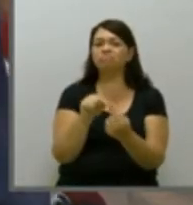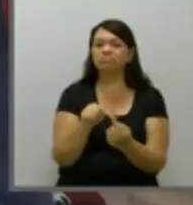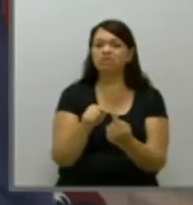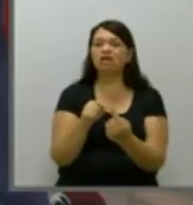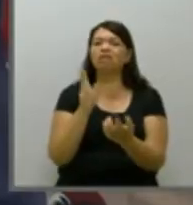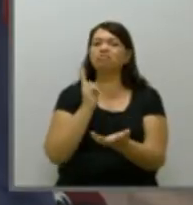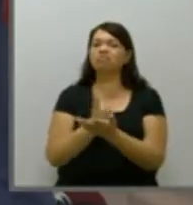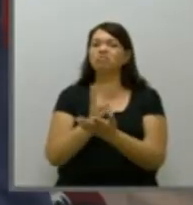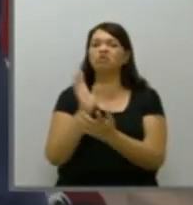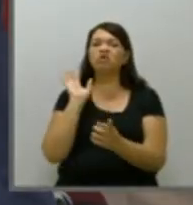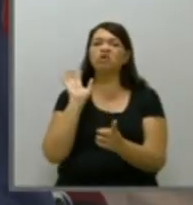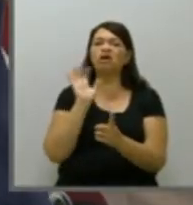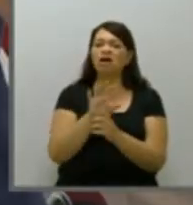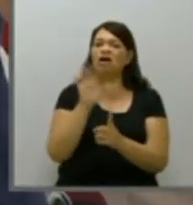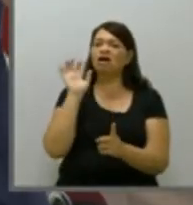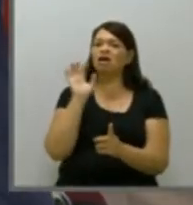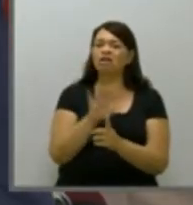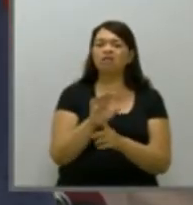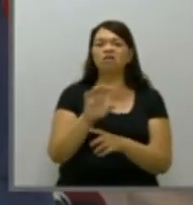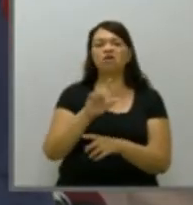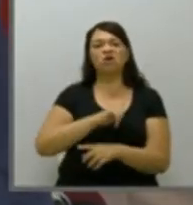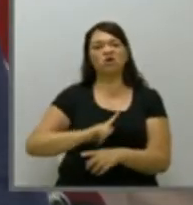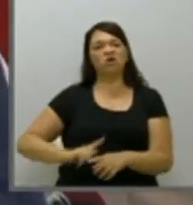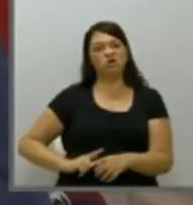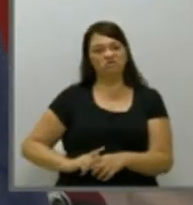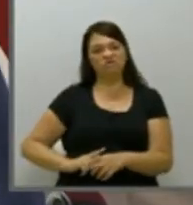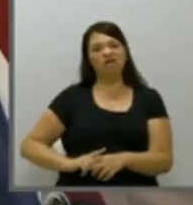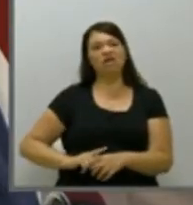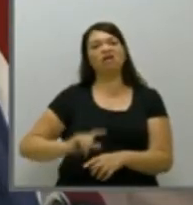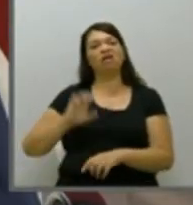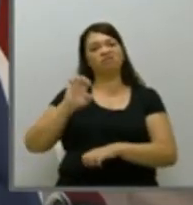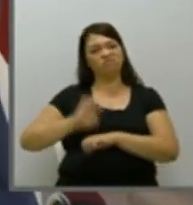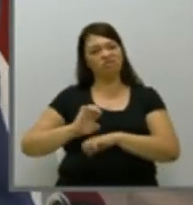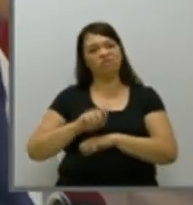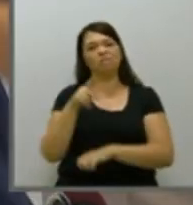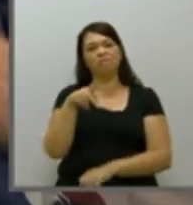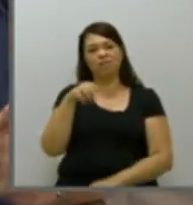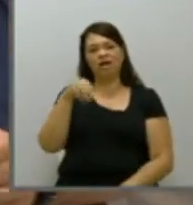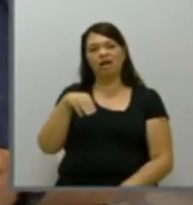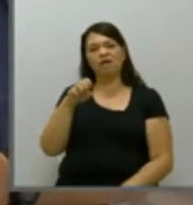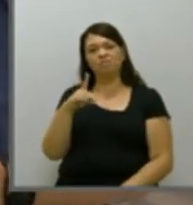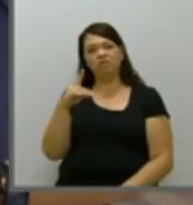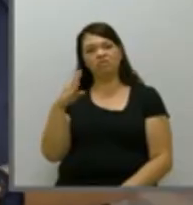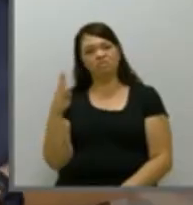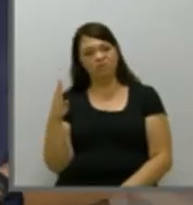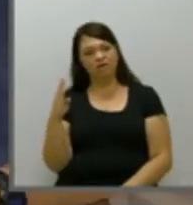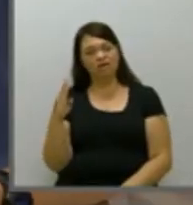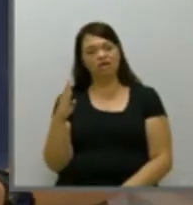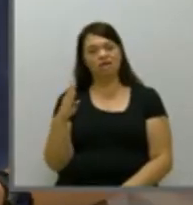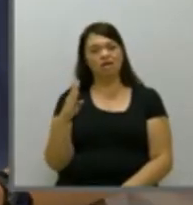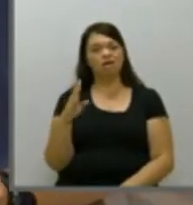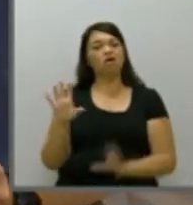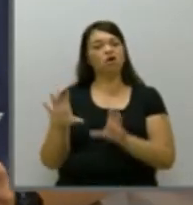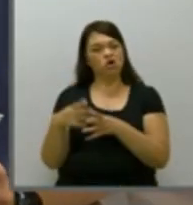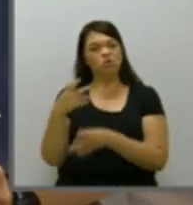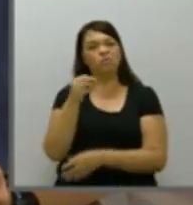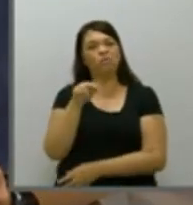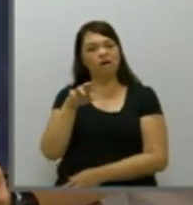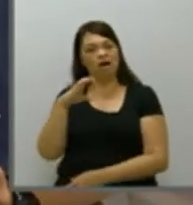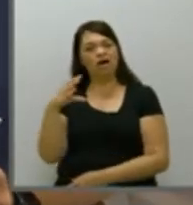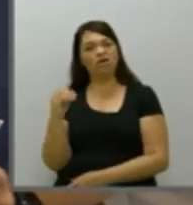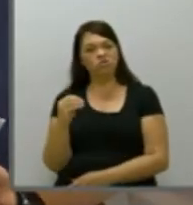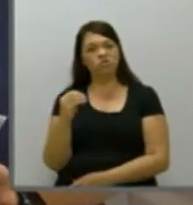ataques que o governo estadual faz, governo estadual esse do PMDB, partido do ex-prefeito Marco Alba, faz aos